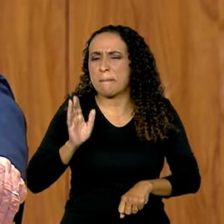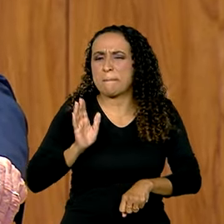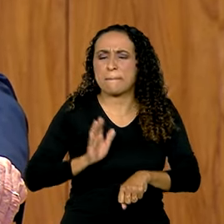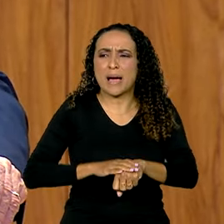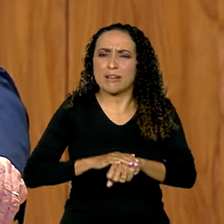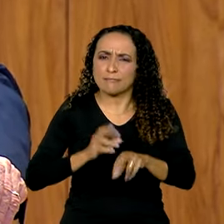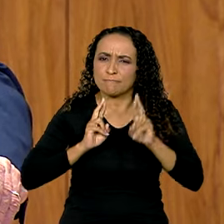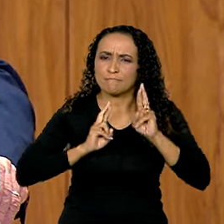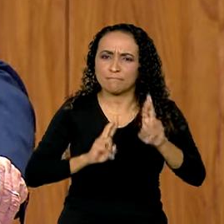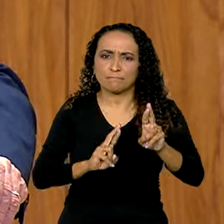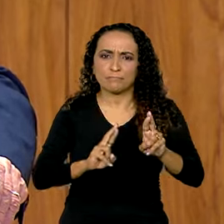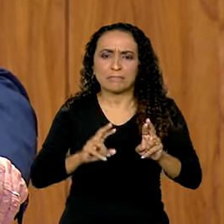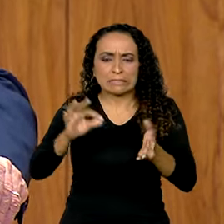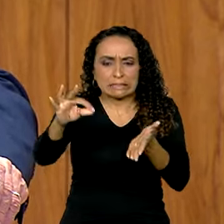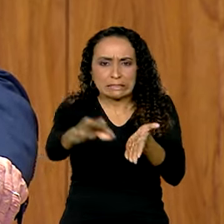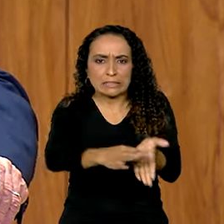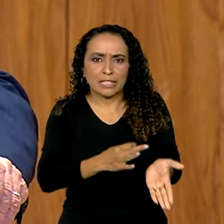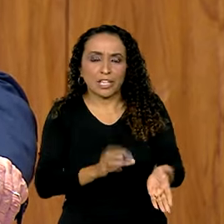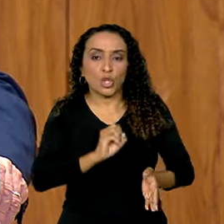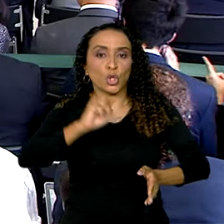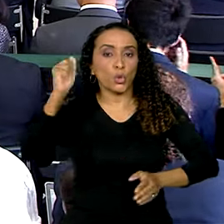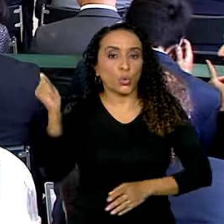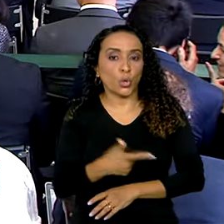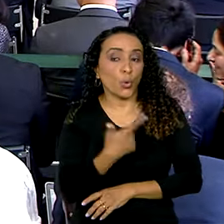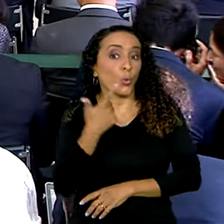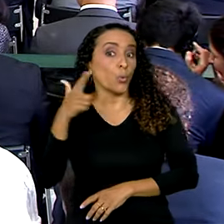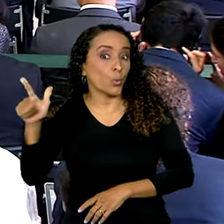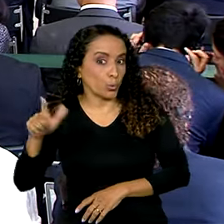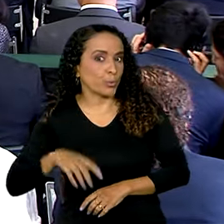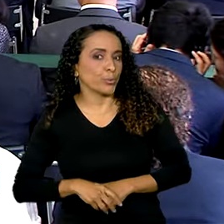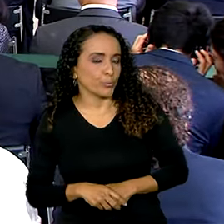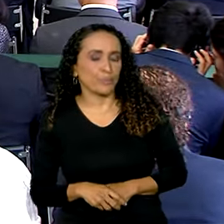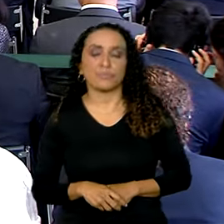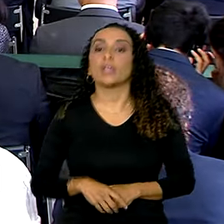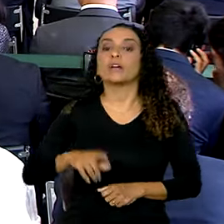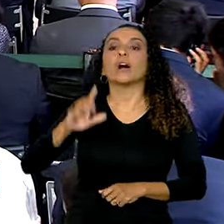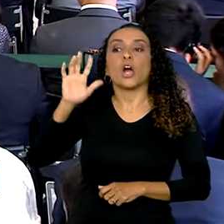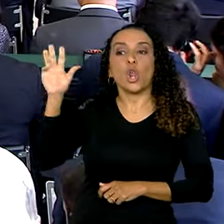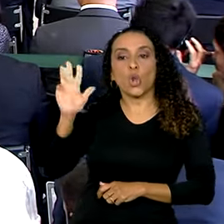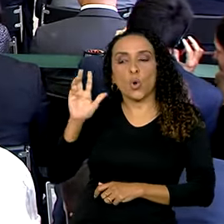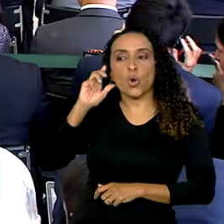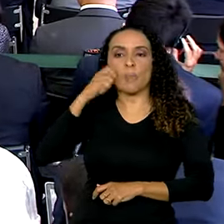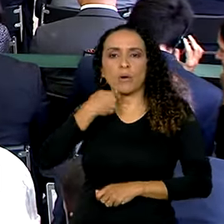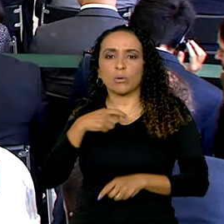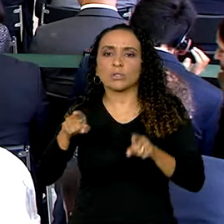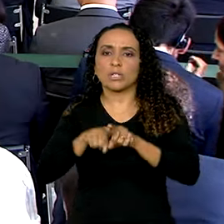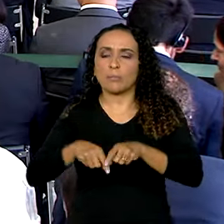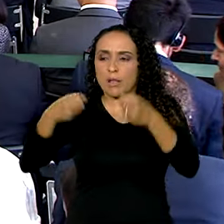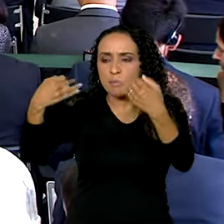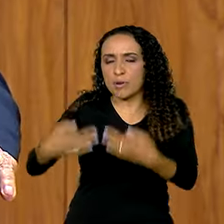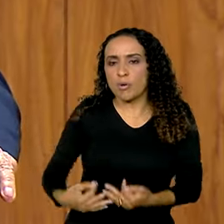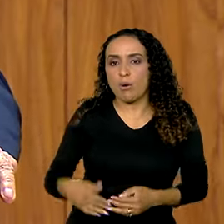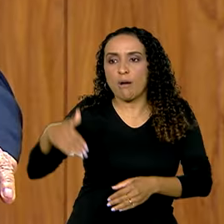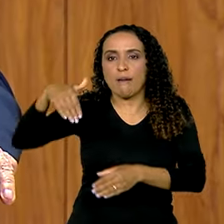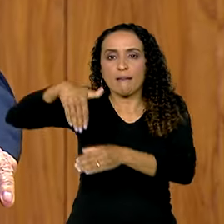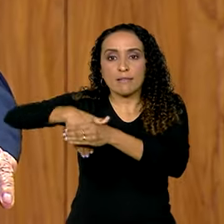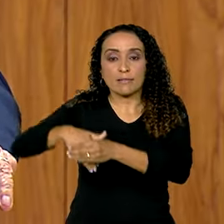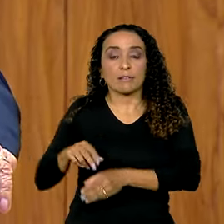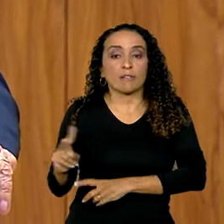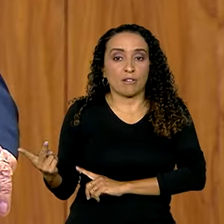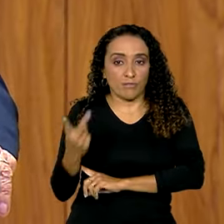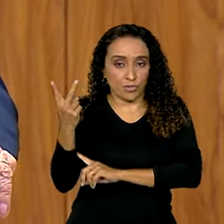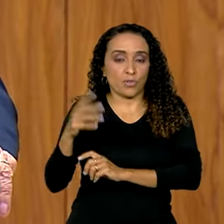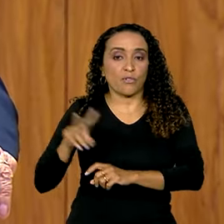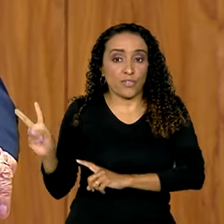promissor de assinar do que o outro que era. Lula e Macron também falaram sobre as eleições na Venezuela. Eu estive